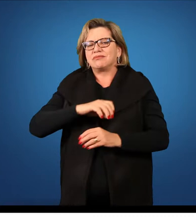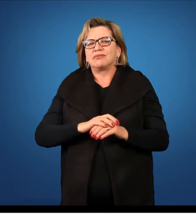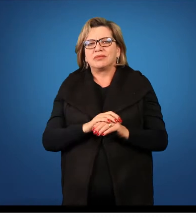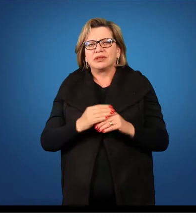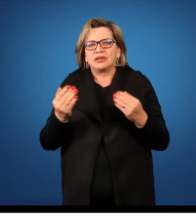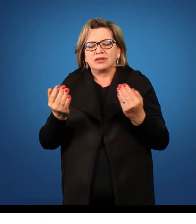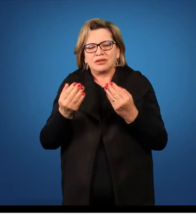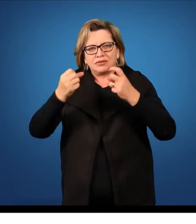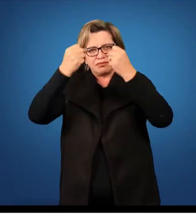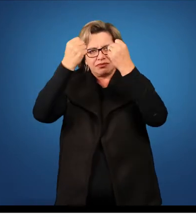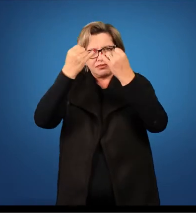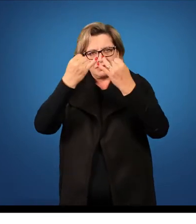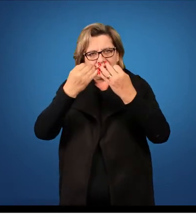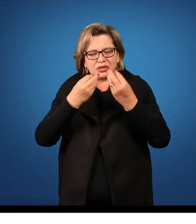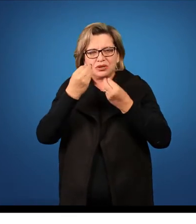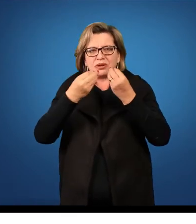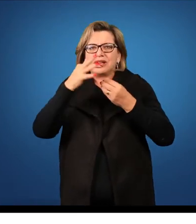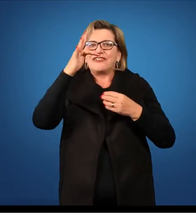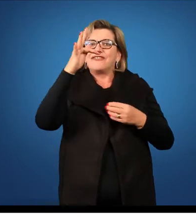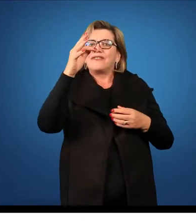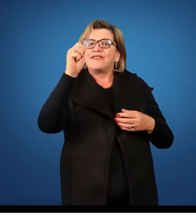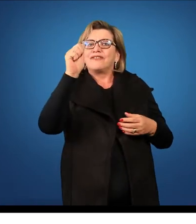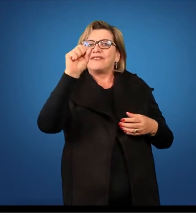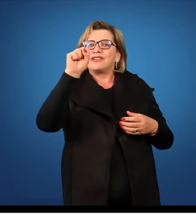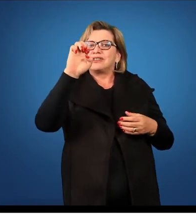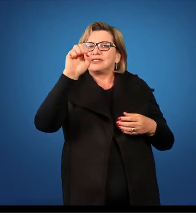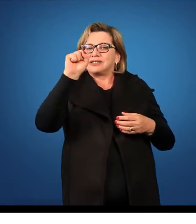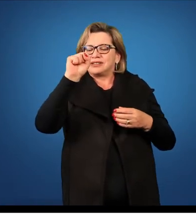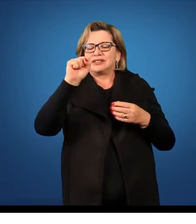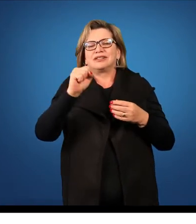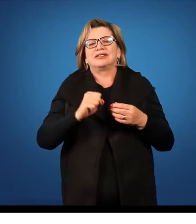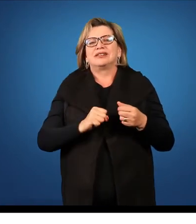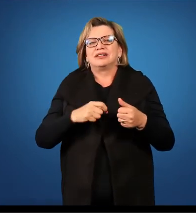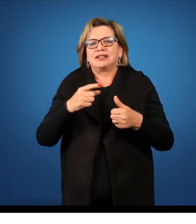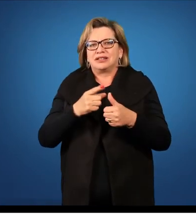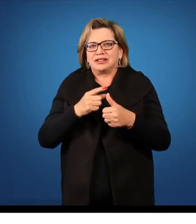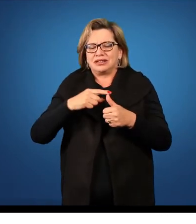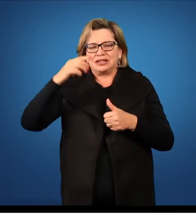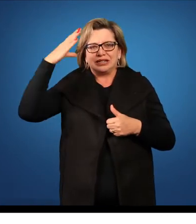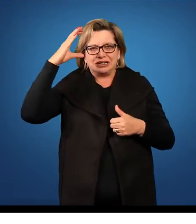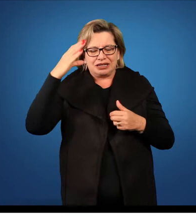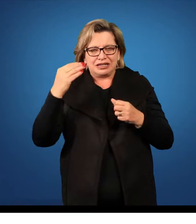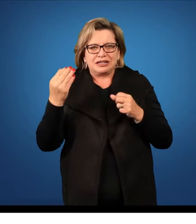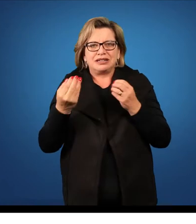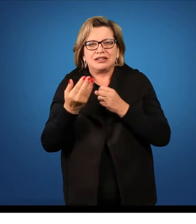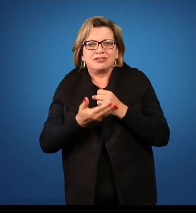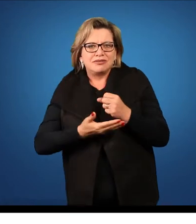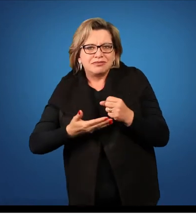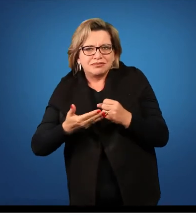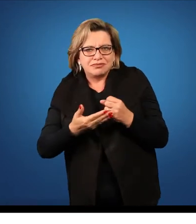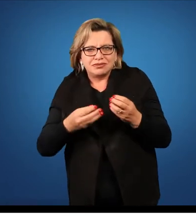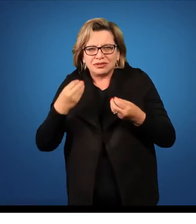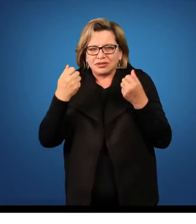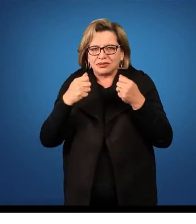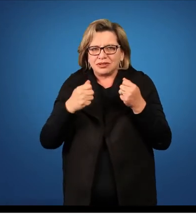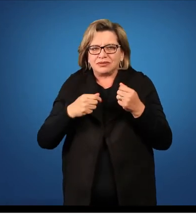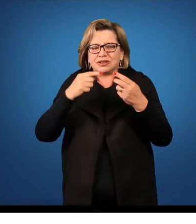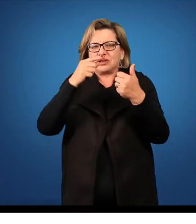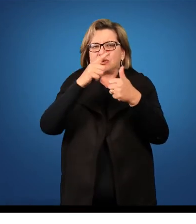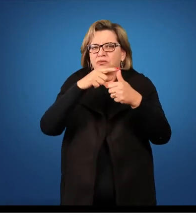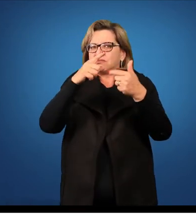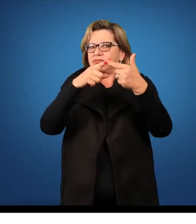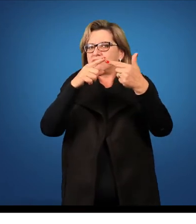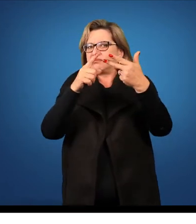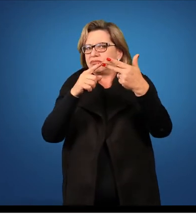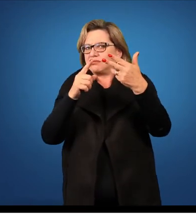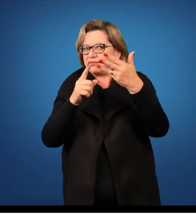Então, vamos falar sobre as fases do estágio no espaço escolar. Ciências do Ensino Fundamental. Então, nós vamos ter quatro fases.